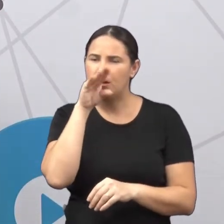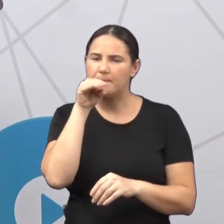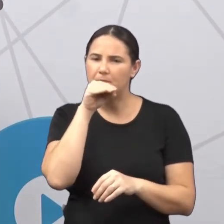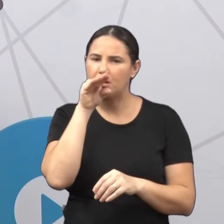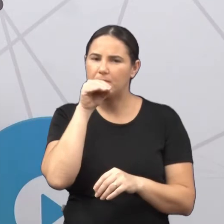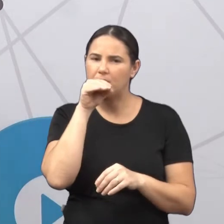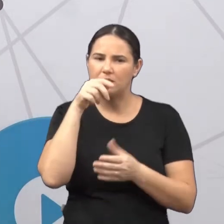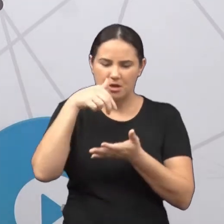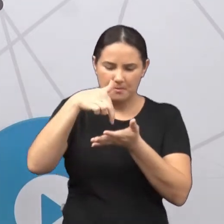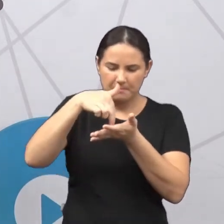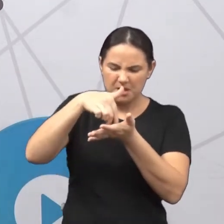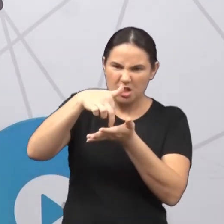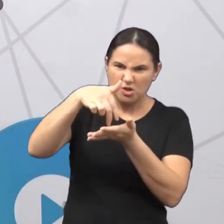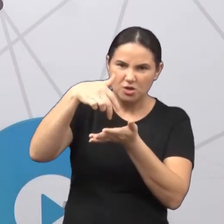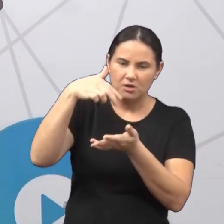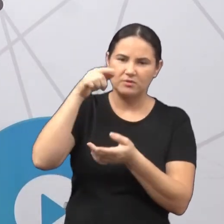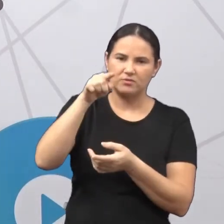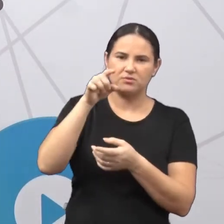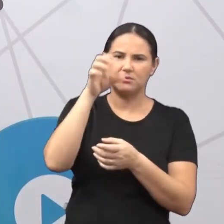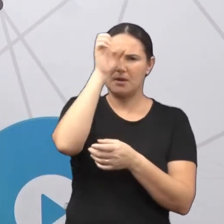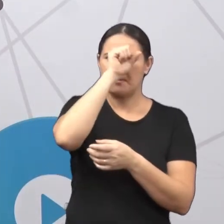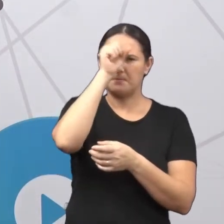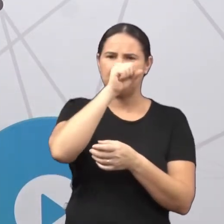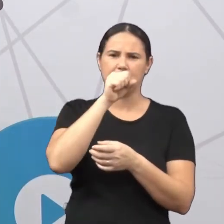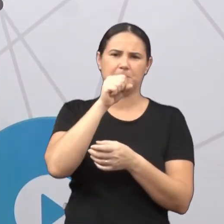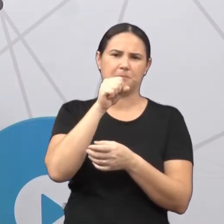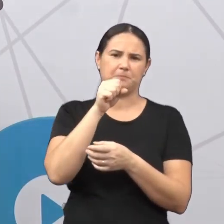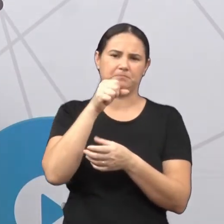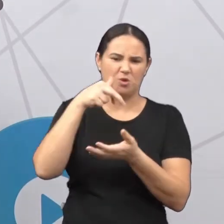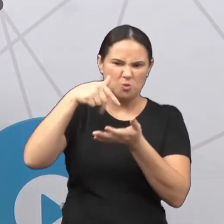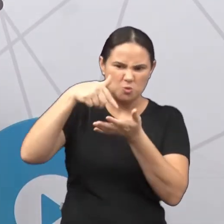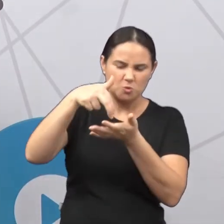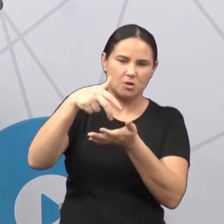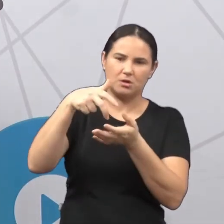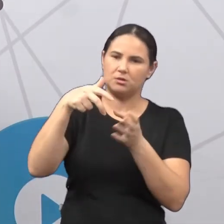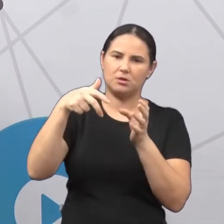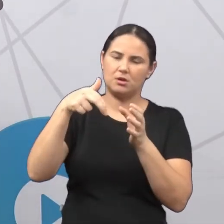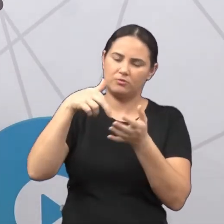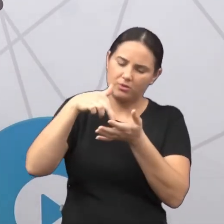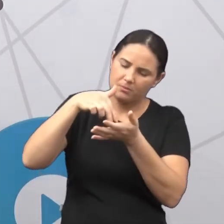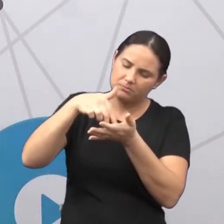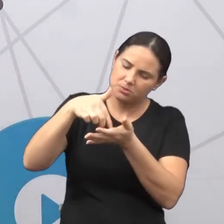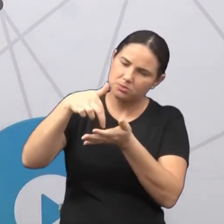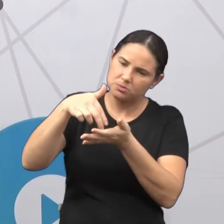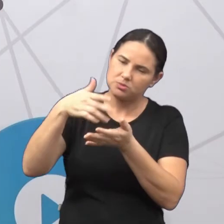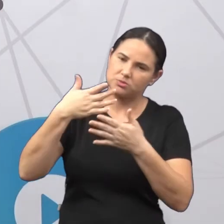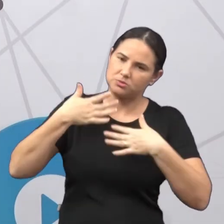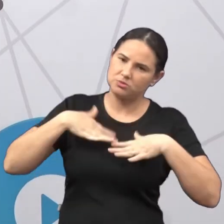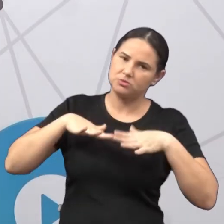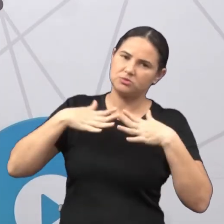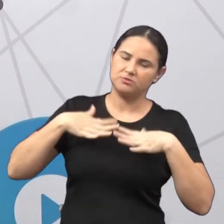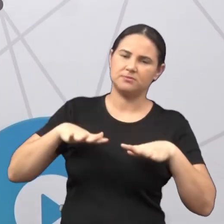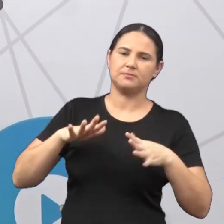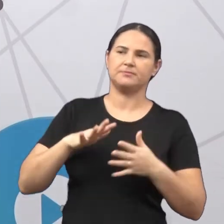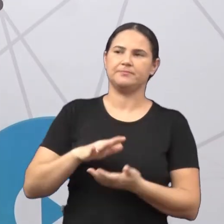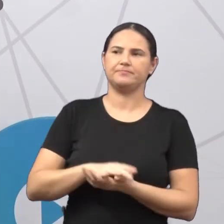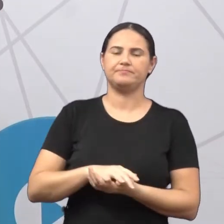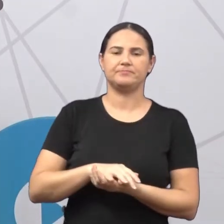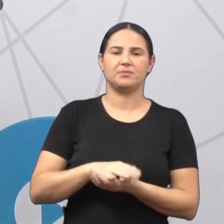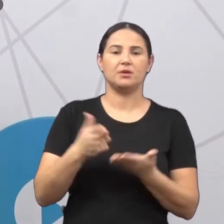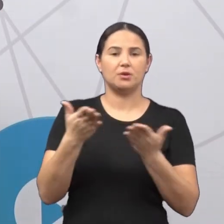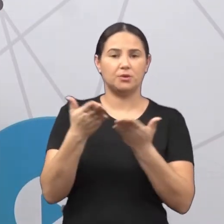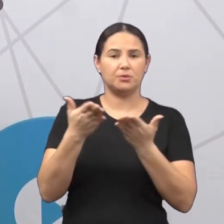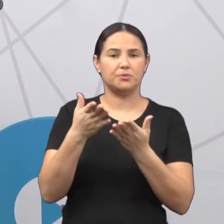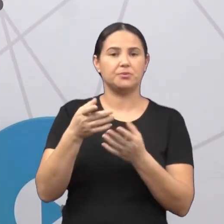aprendeu. Então, tudo nós aprendemos. E nós estamos aprendendo o que hoje? Sobre o nosso bairro. Que nós convivemos